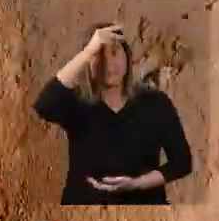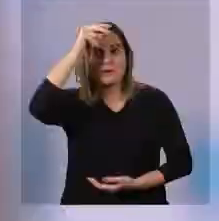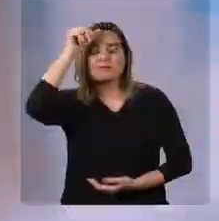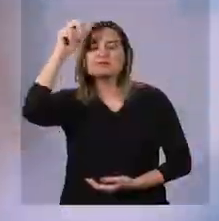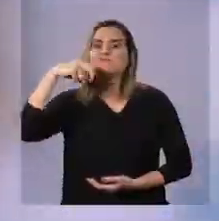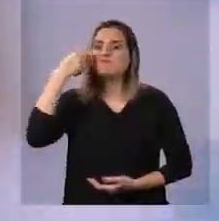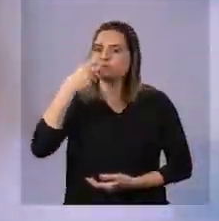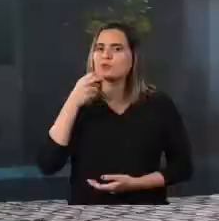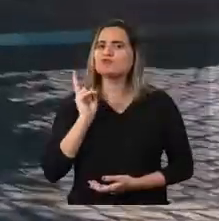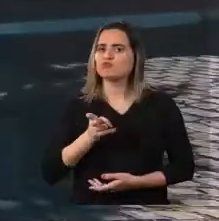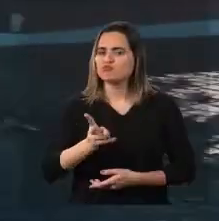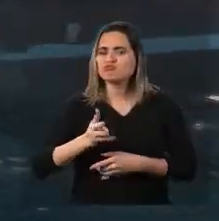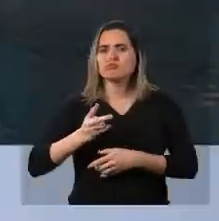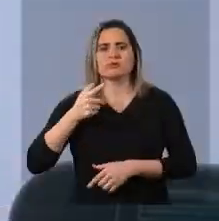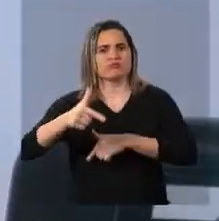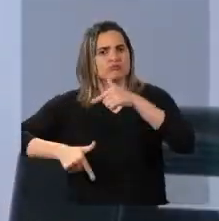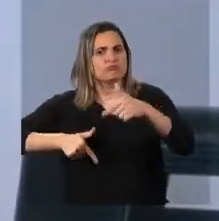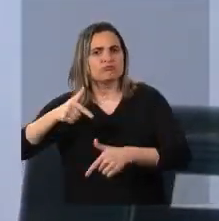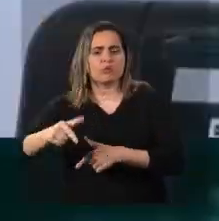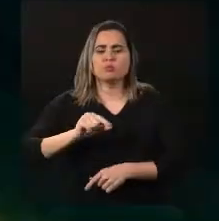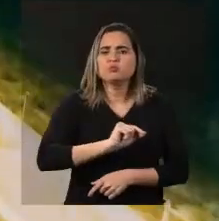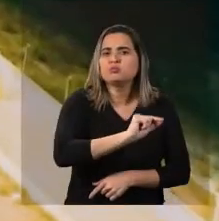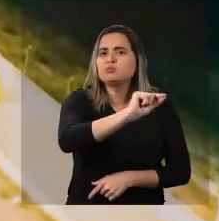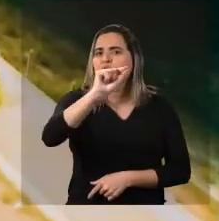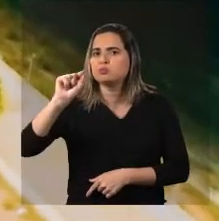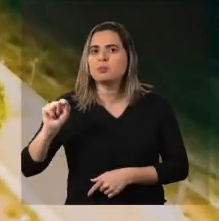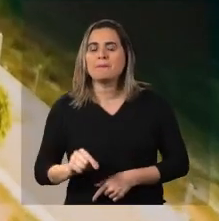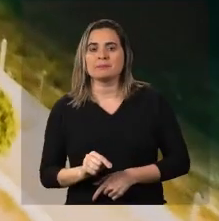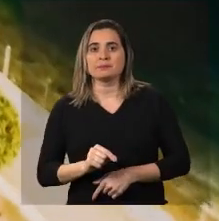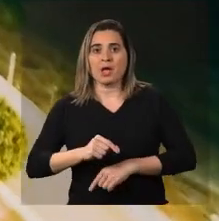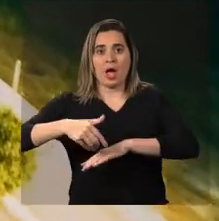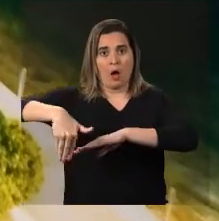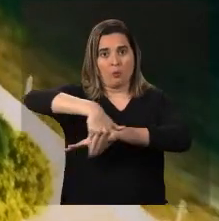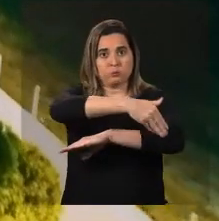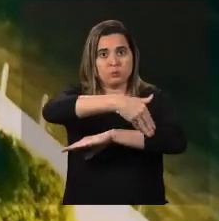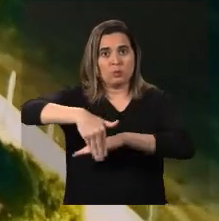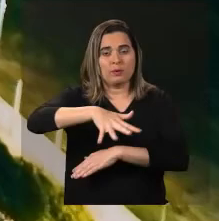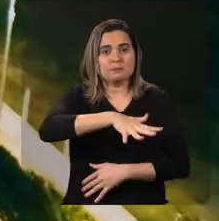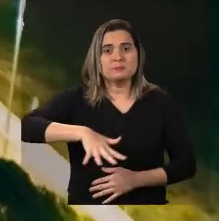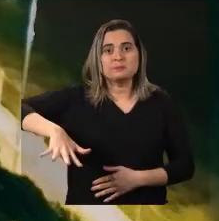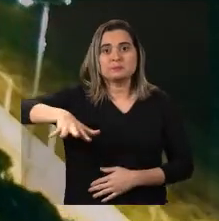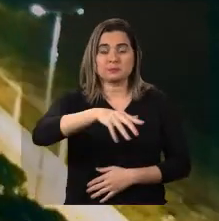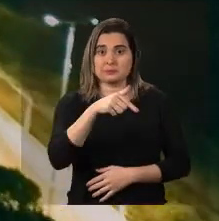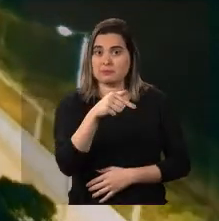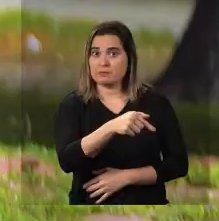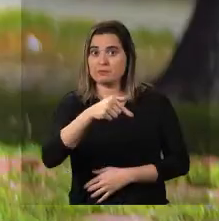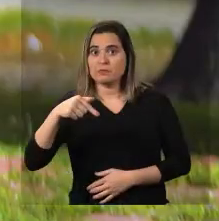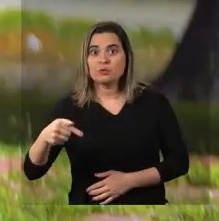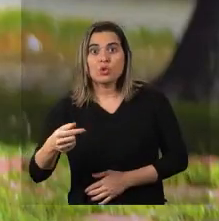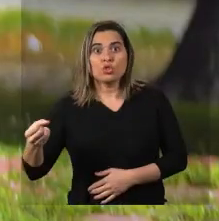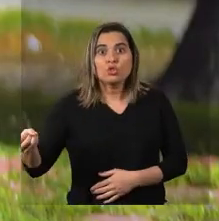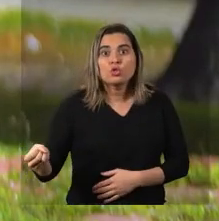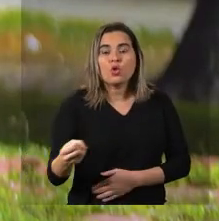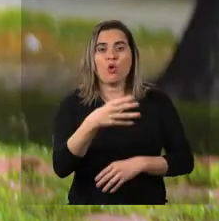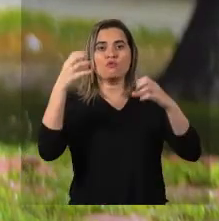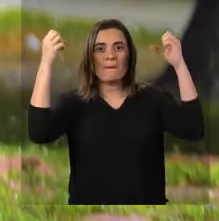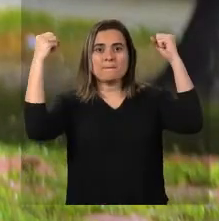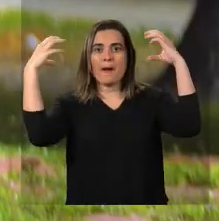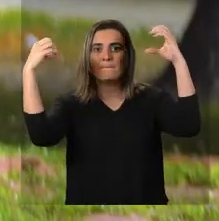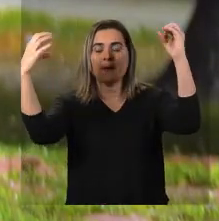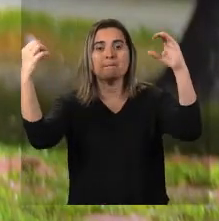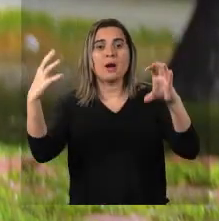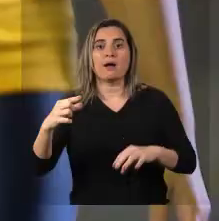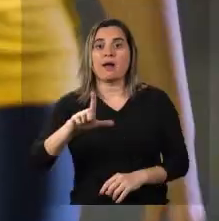A Prefeitura do Natal continua trabalhando por toda a cidade. A Alameda Marinho Chagas, no Parque dos Coqueiros, acaba de ganhar nova iluminação